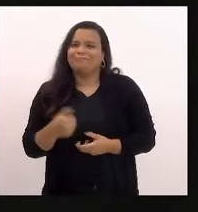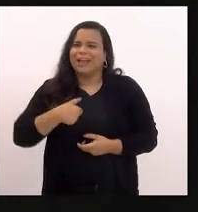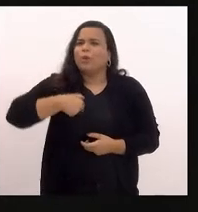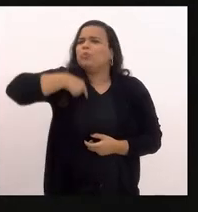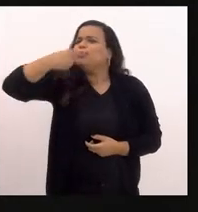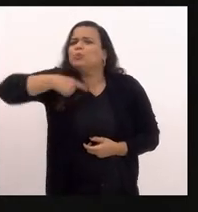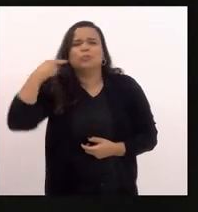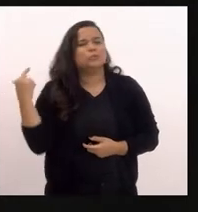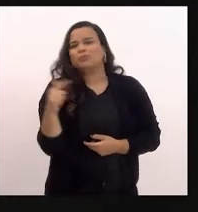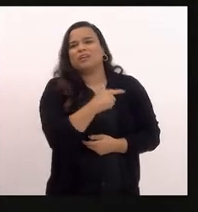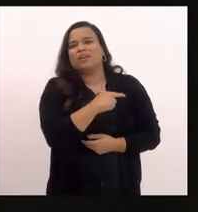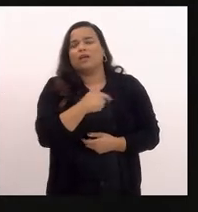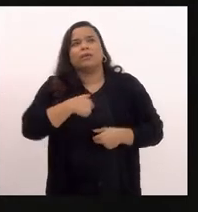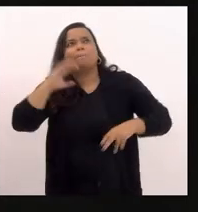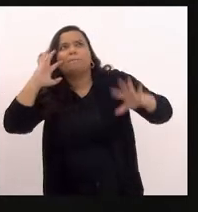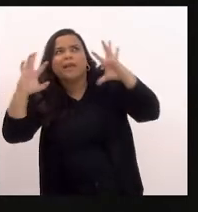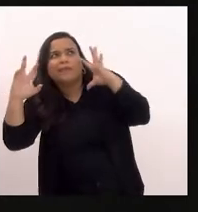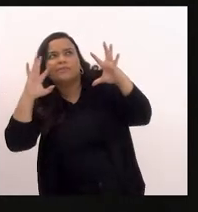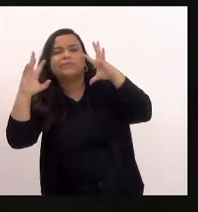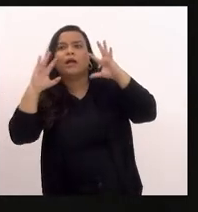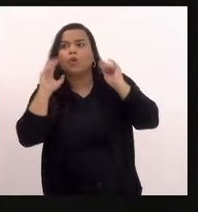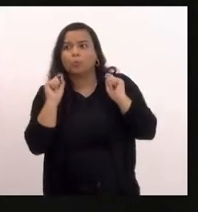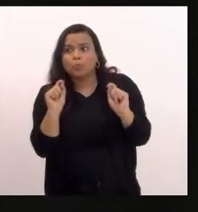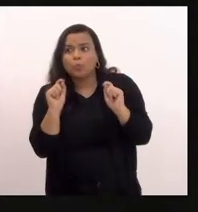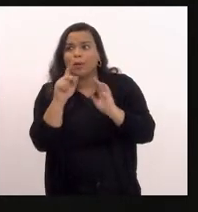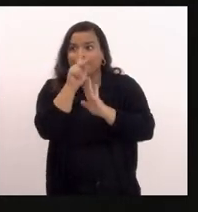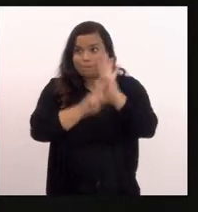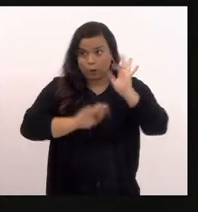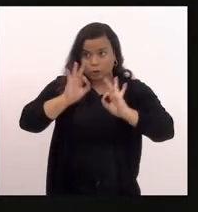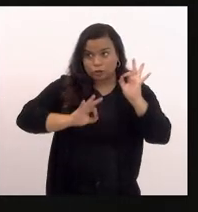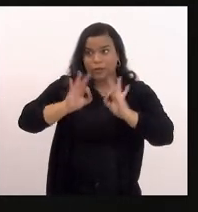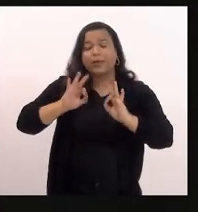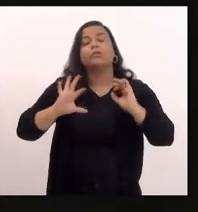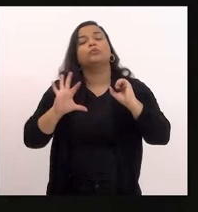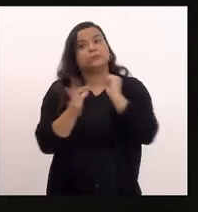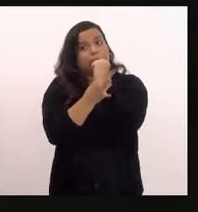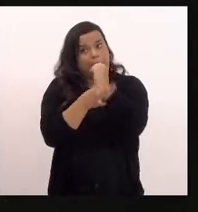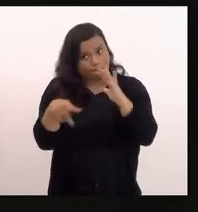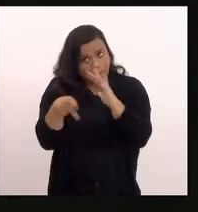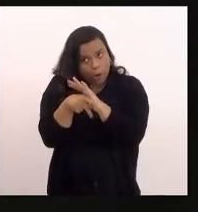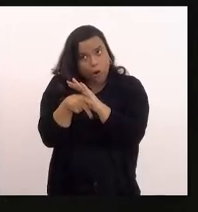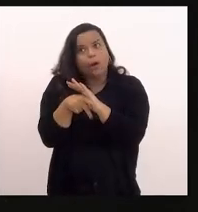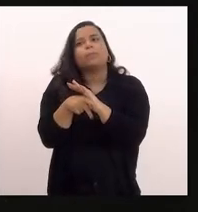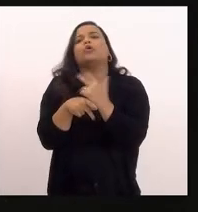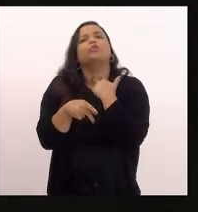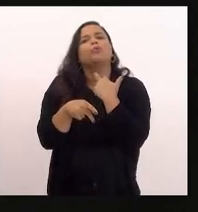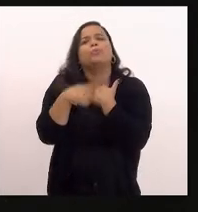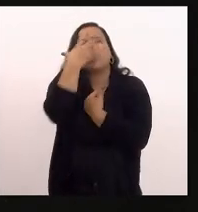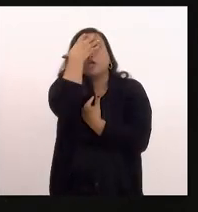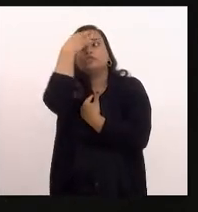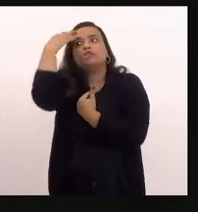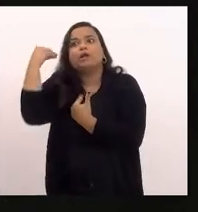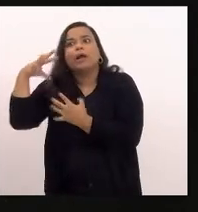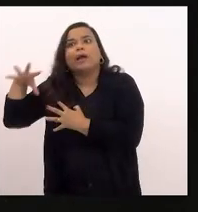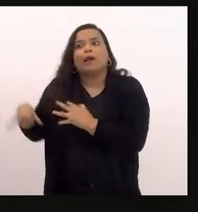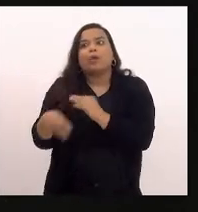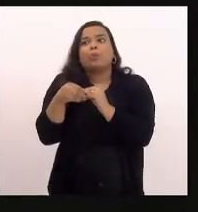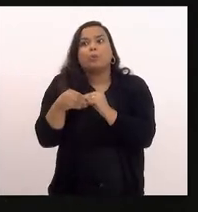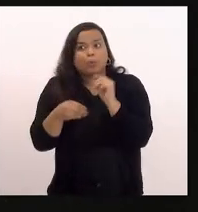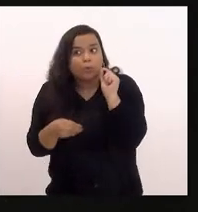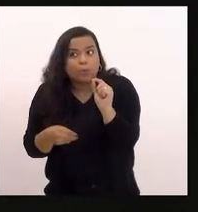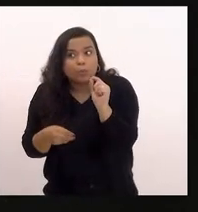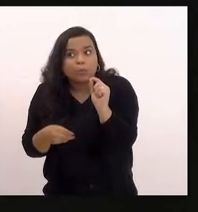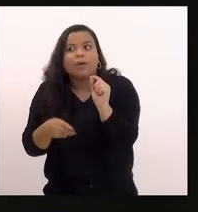quando pensarmos num projeto de segurança não se esqueça de incluir nesse projeto de segurança